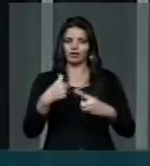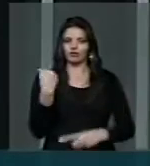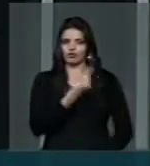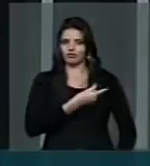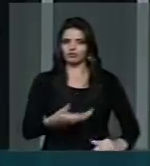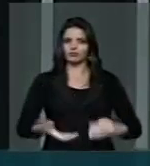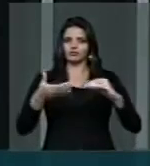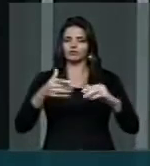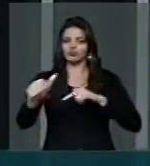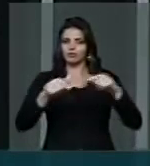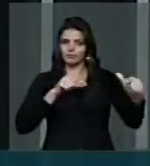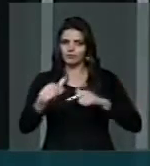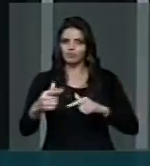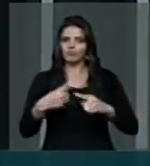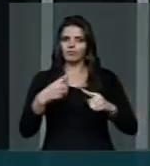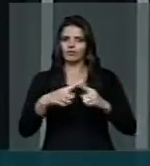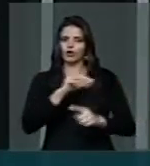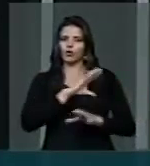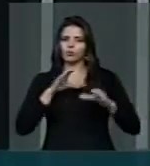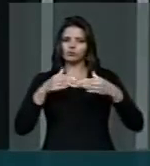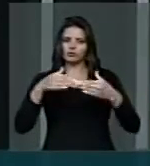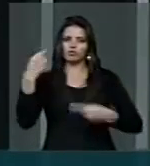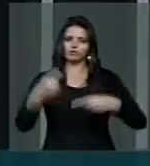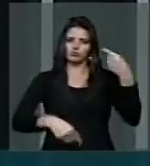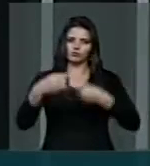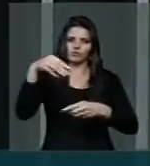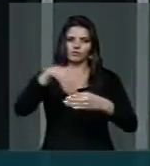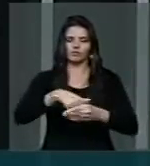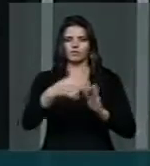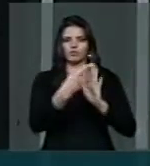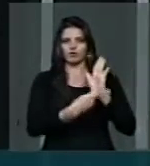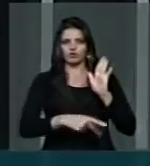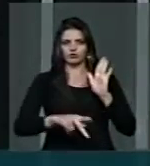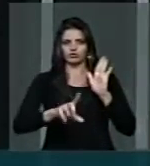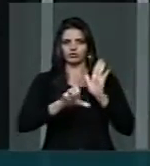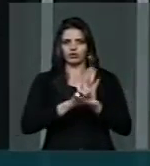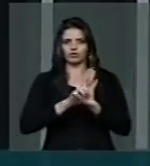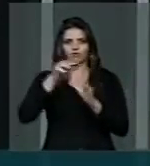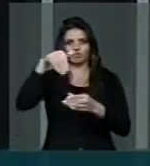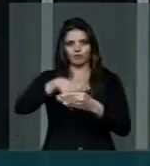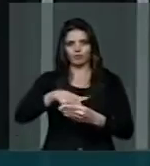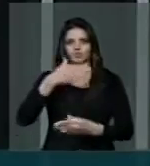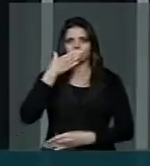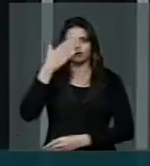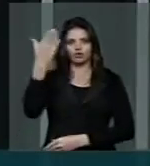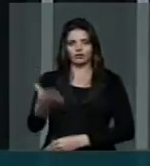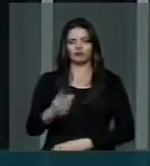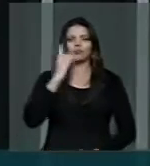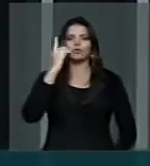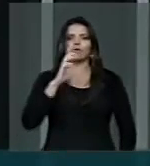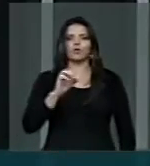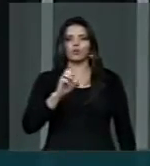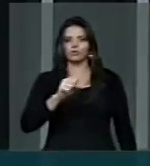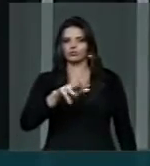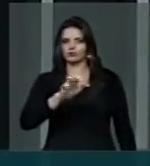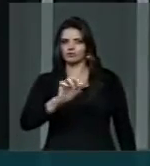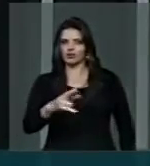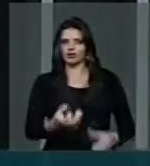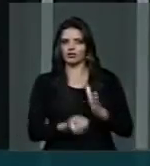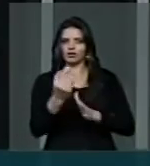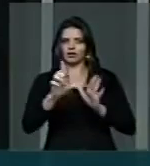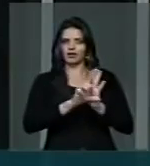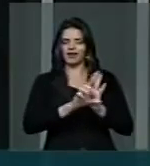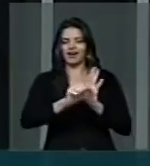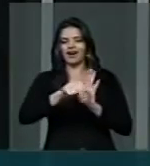inclusive votamos nas últimas semanas um projeto daqui do deputado Osmar Terra que cria uma nova lei anti